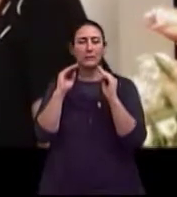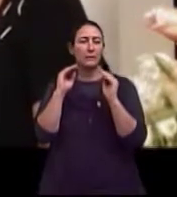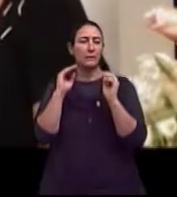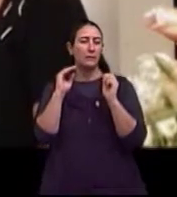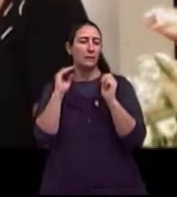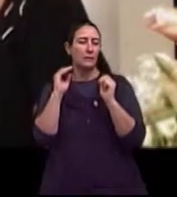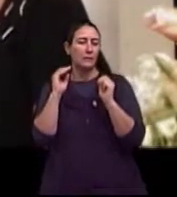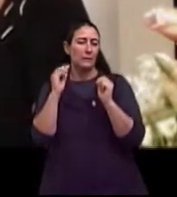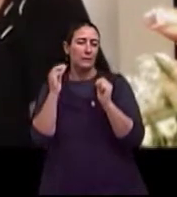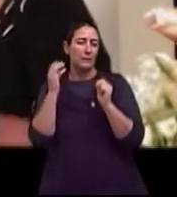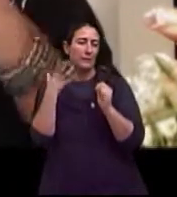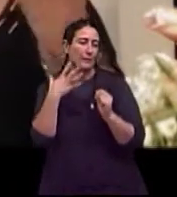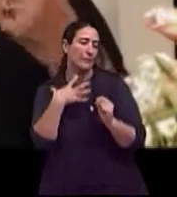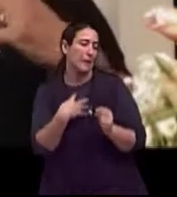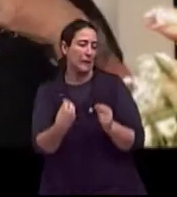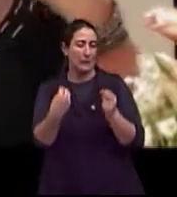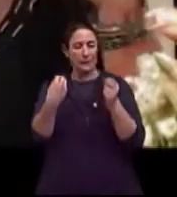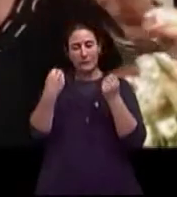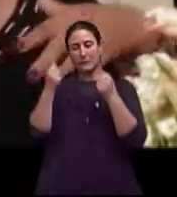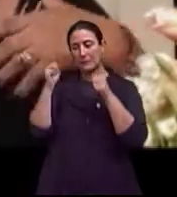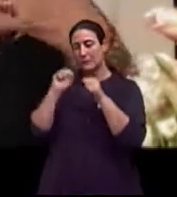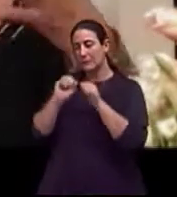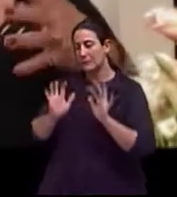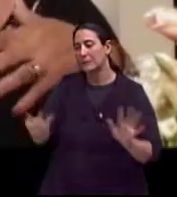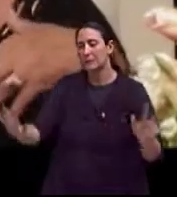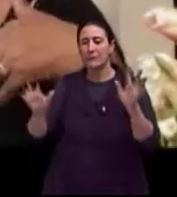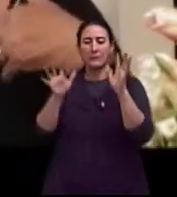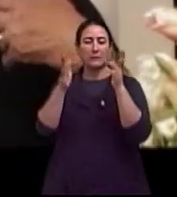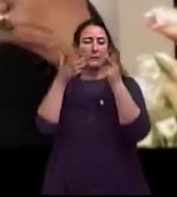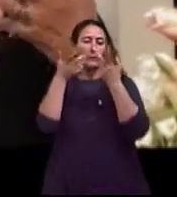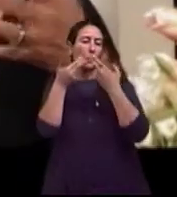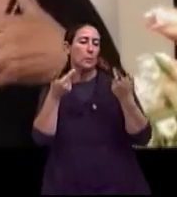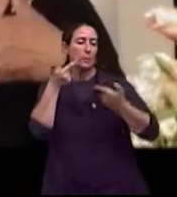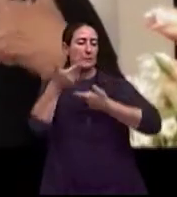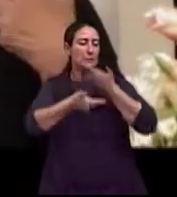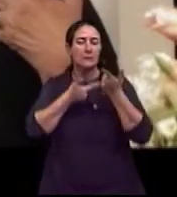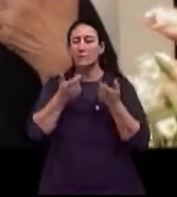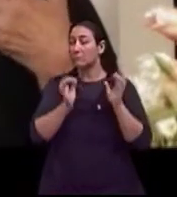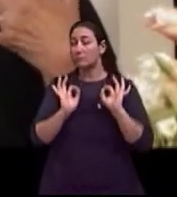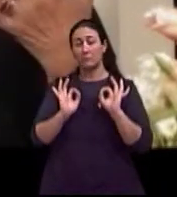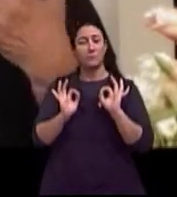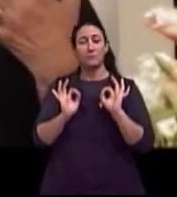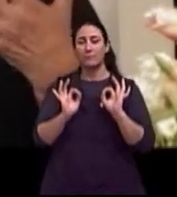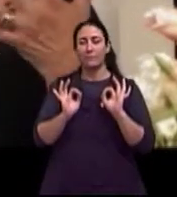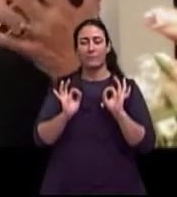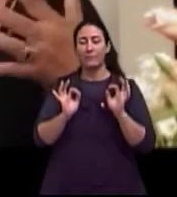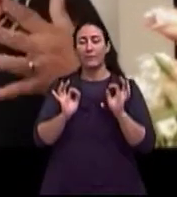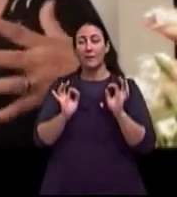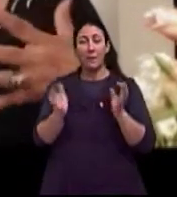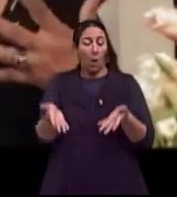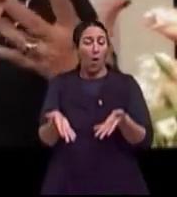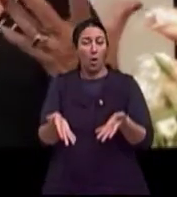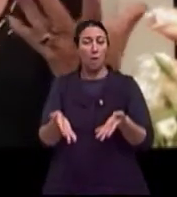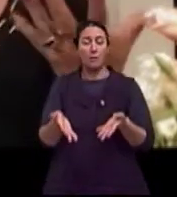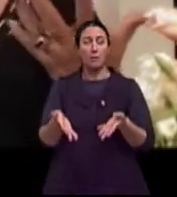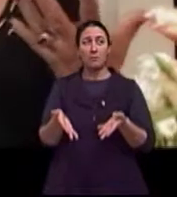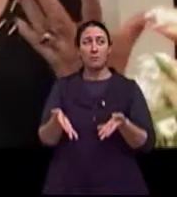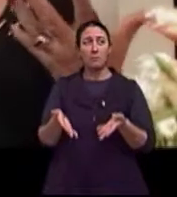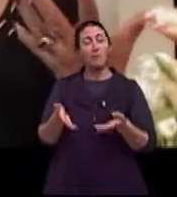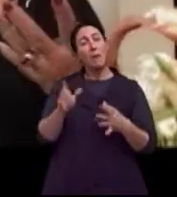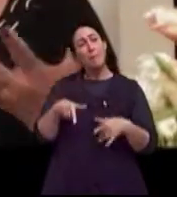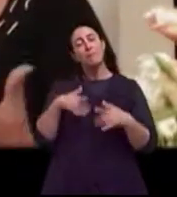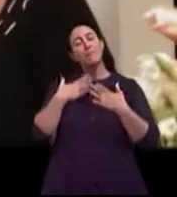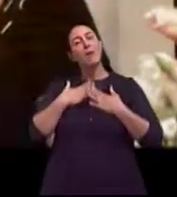dos afazeres, essa coisa toda, né? E agora não tem mais essa... é mais